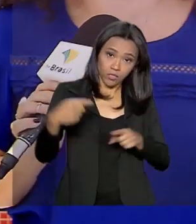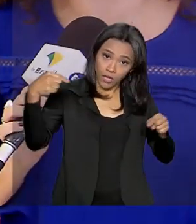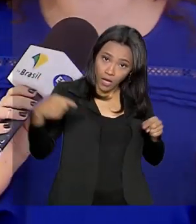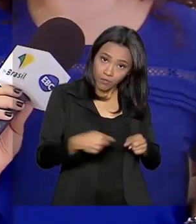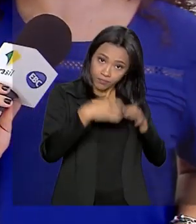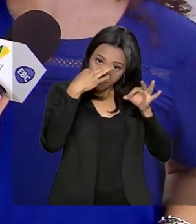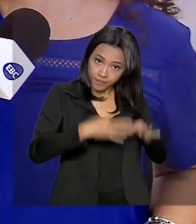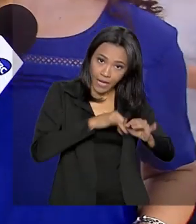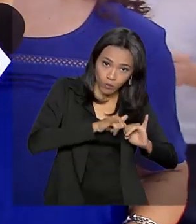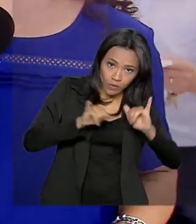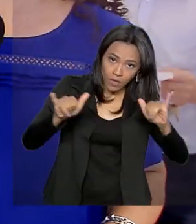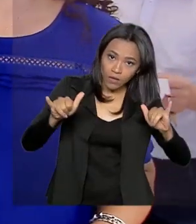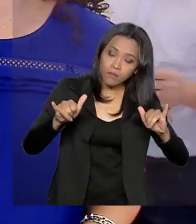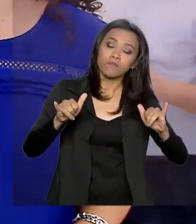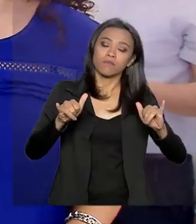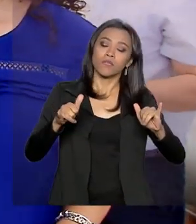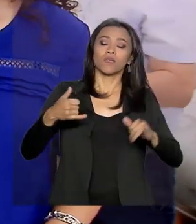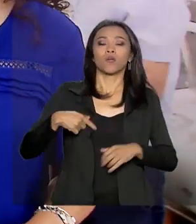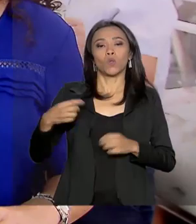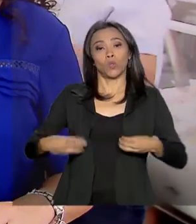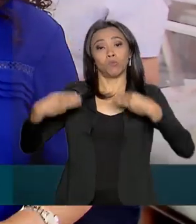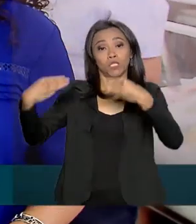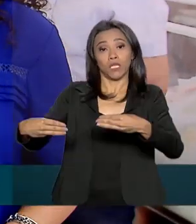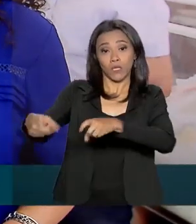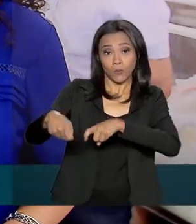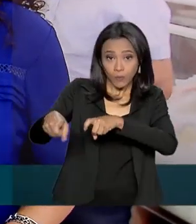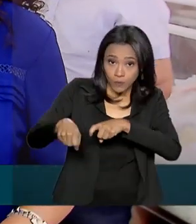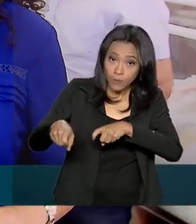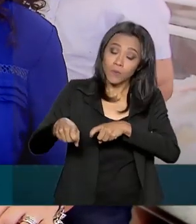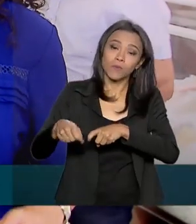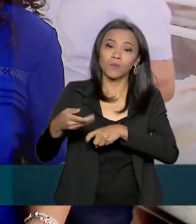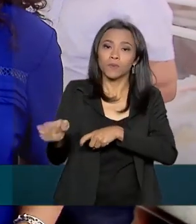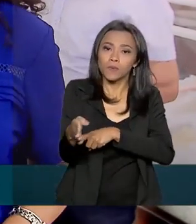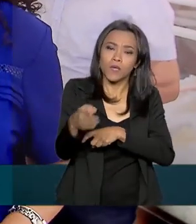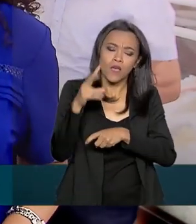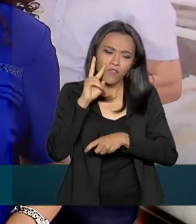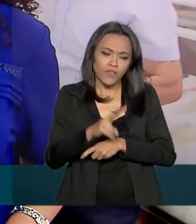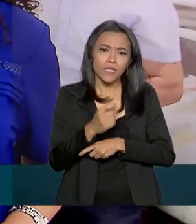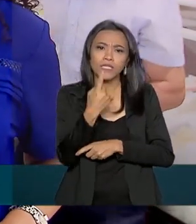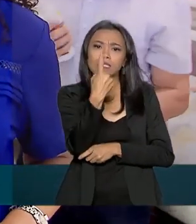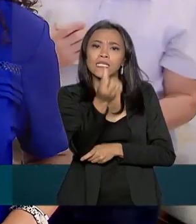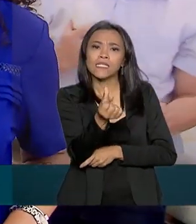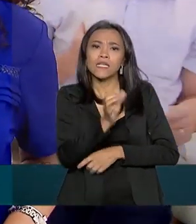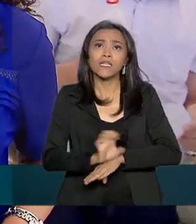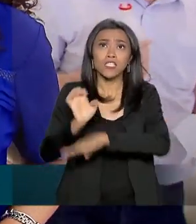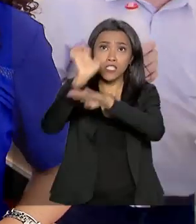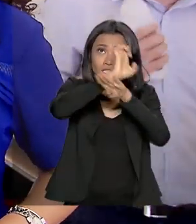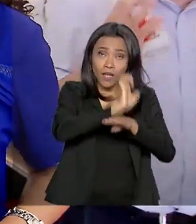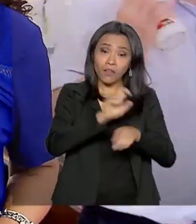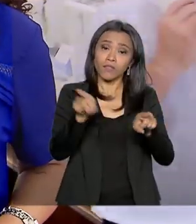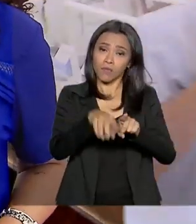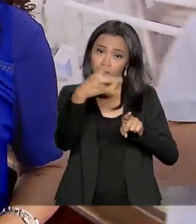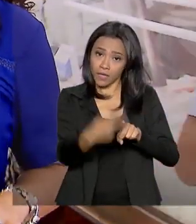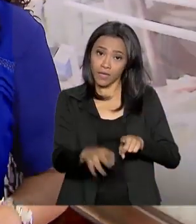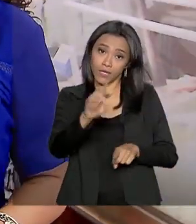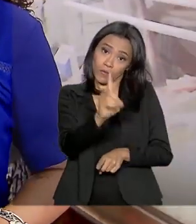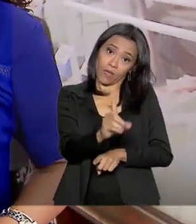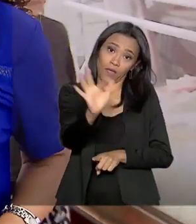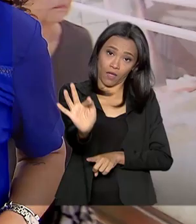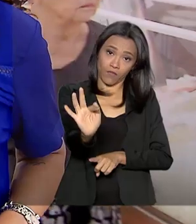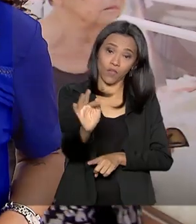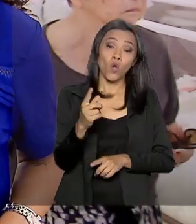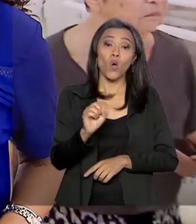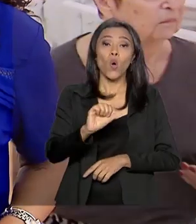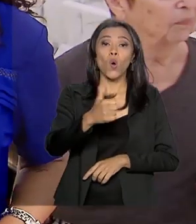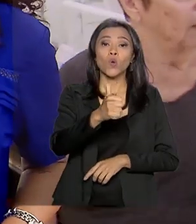produto anunciado, o Ministério da Agricultura fez uma fiscalização em 16 estados e no Distrito Federal. 11